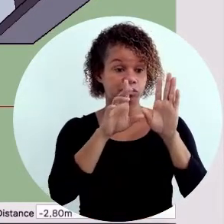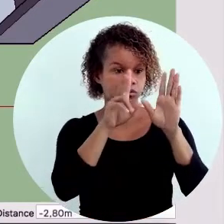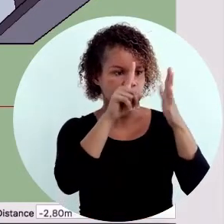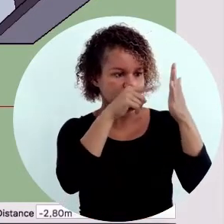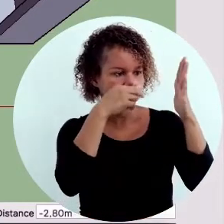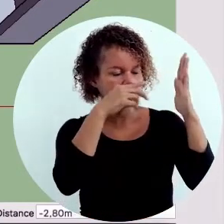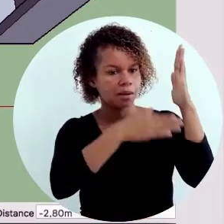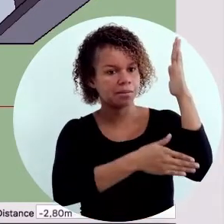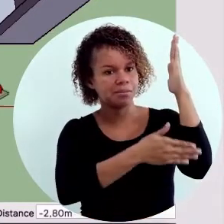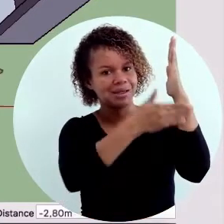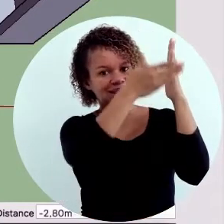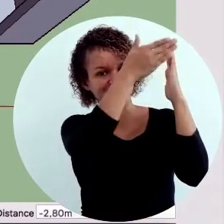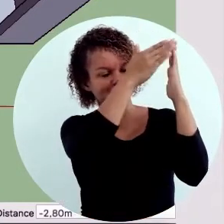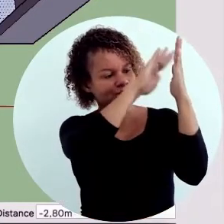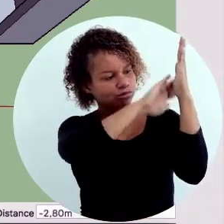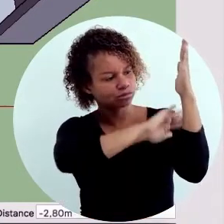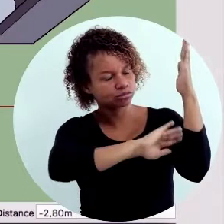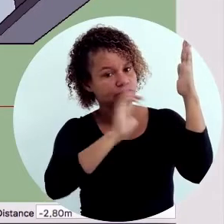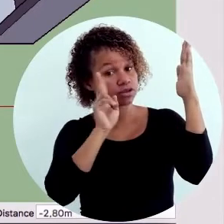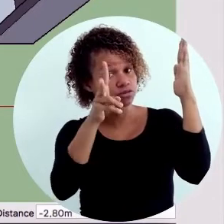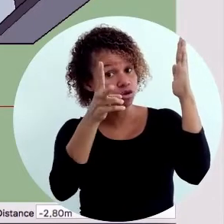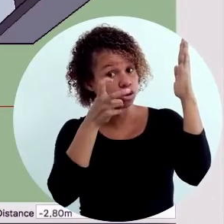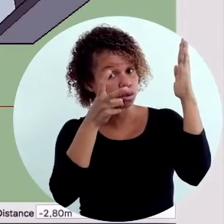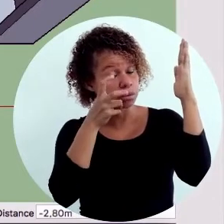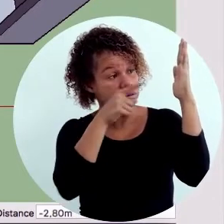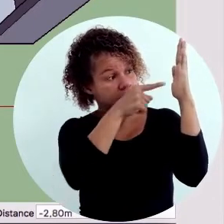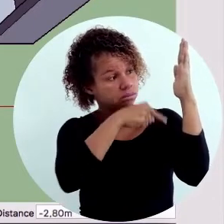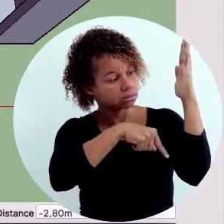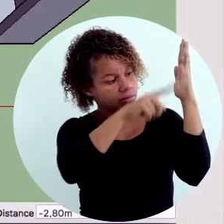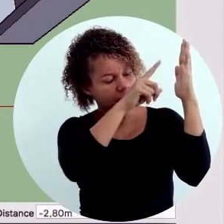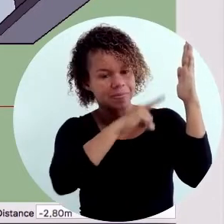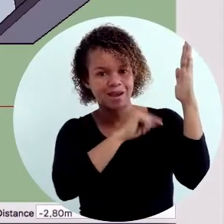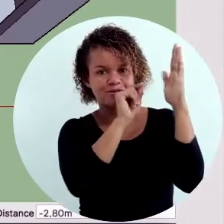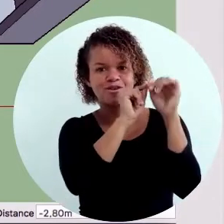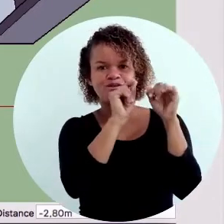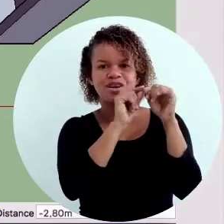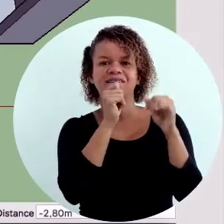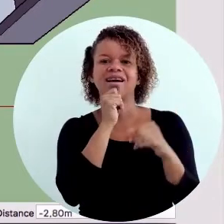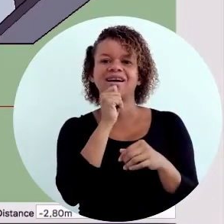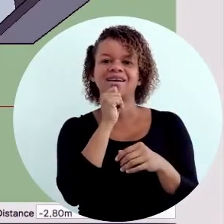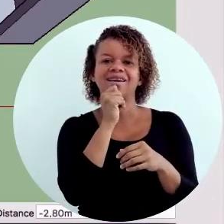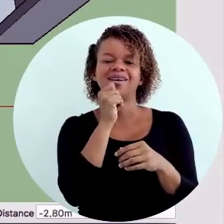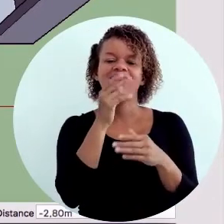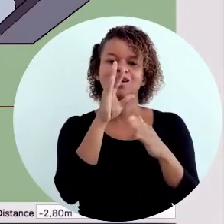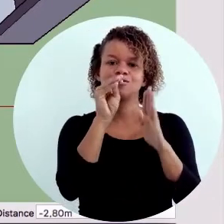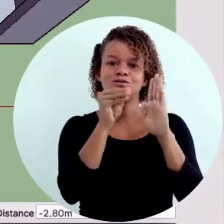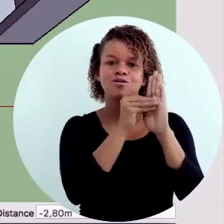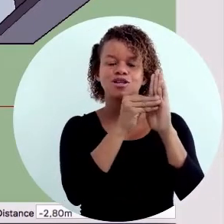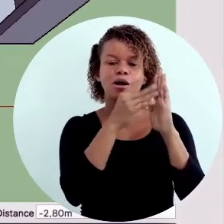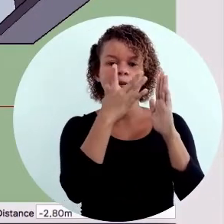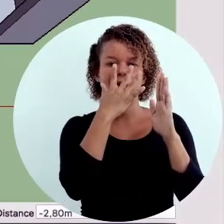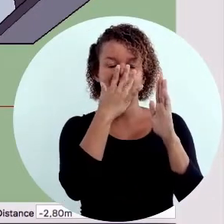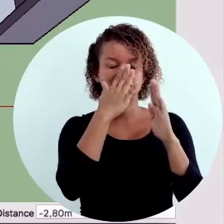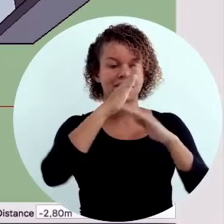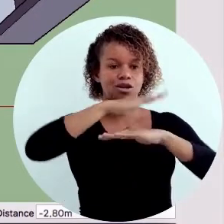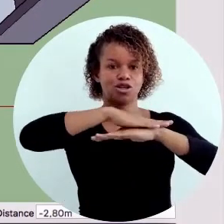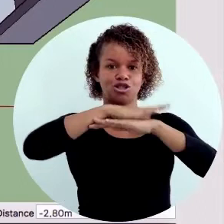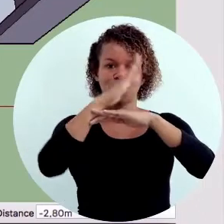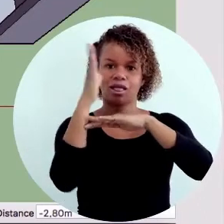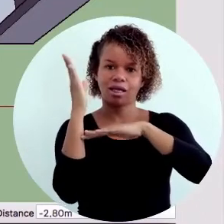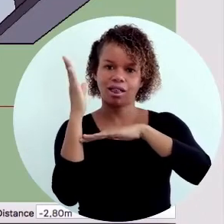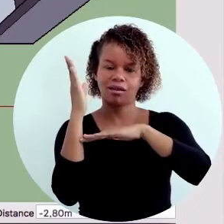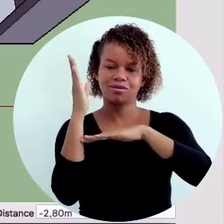Aqui eu tenho a extrusão das paredes e por enquanto vocês vão notar que não foi feita ainda a extrusão do